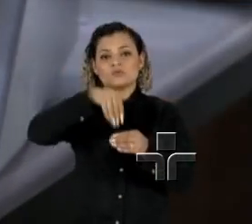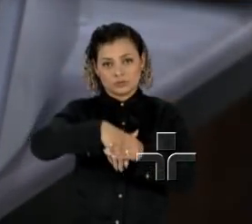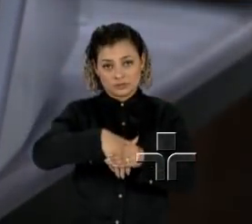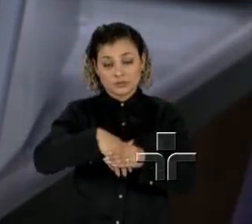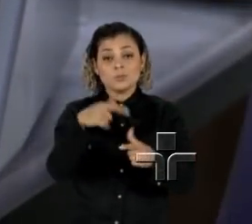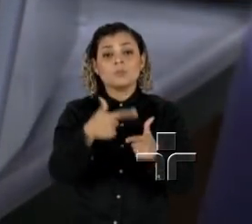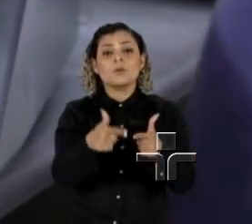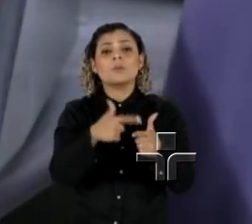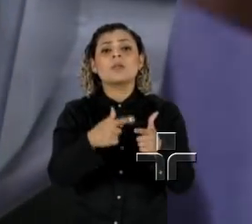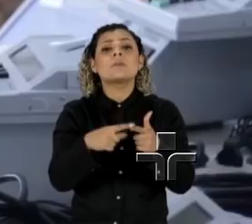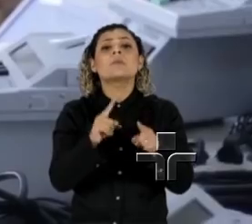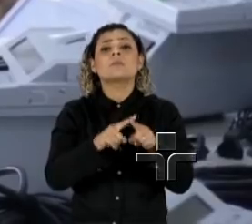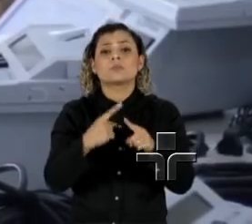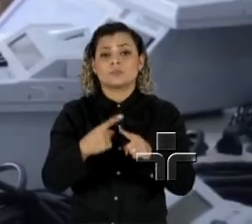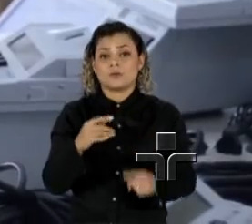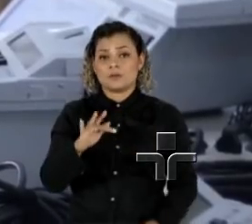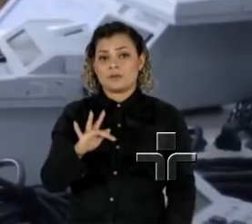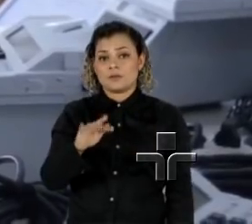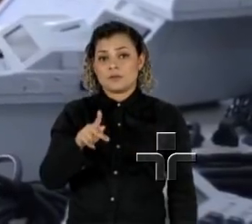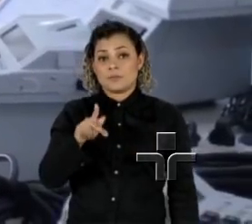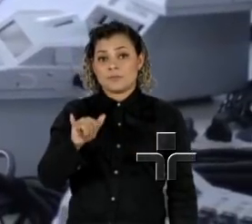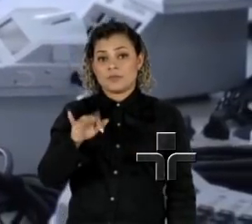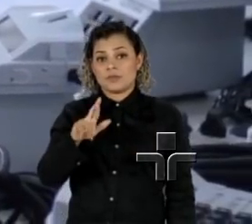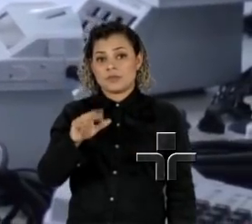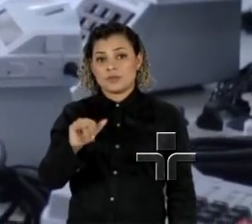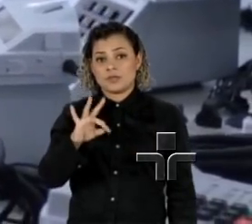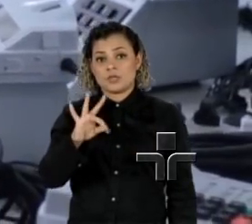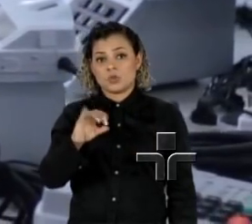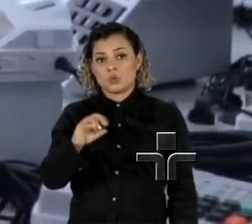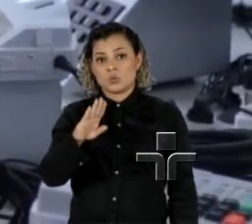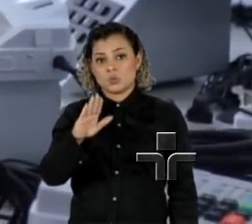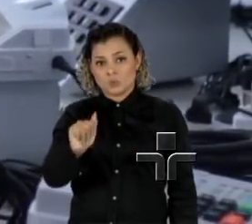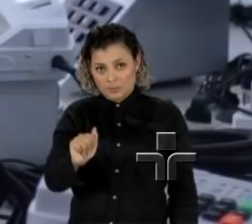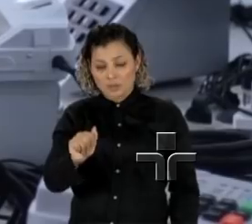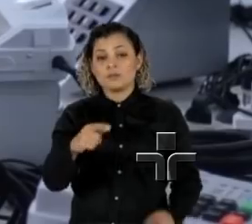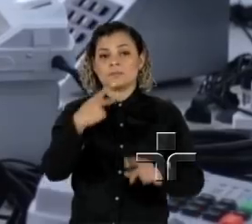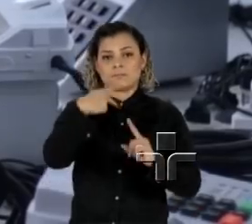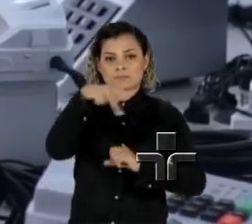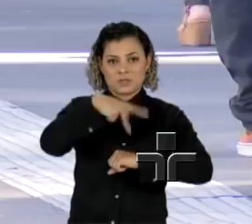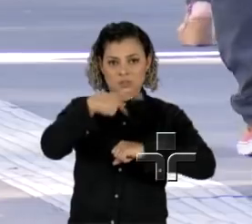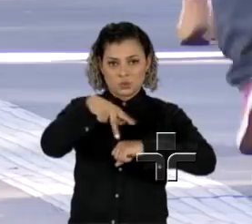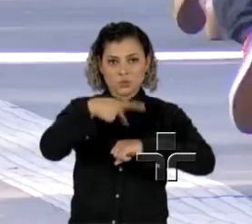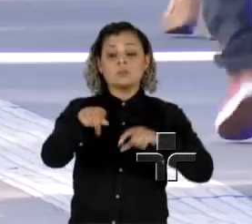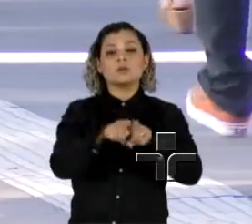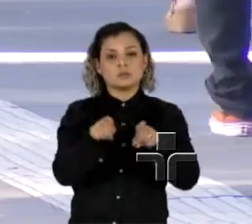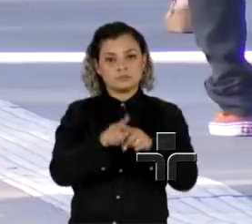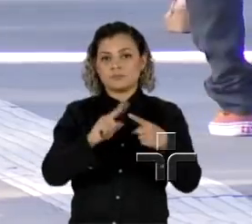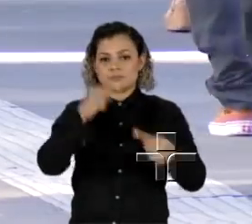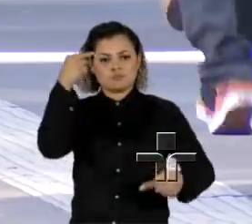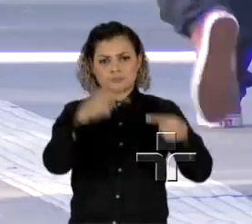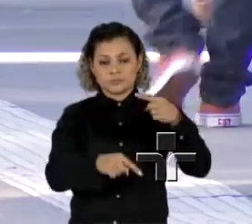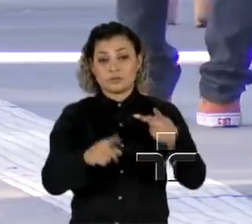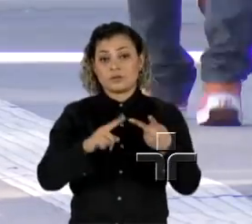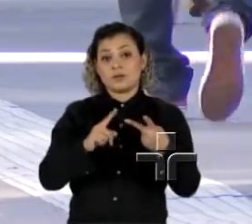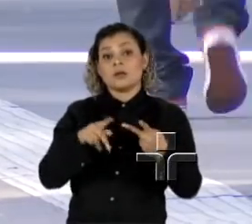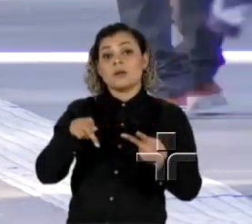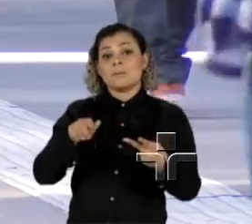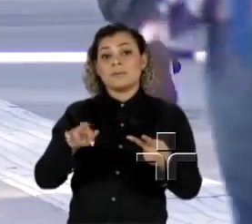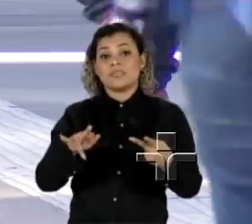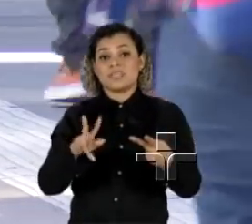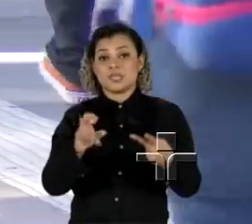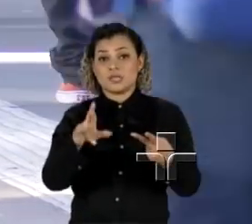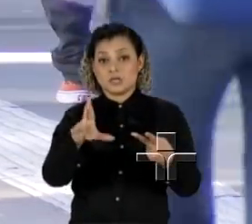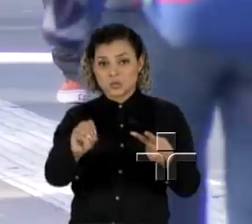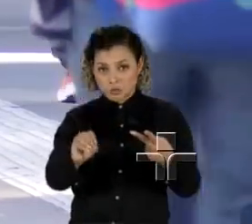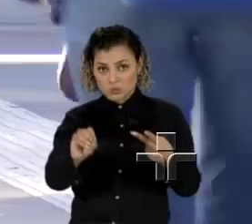O problema em Pirituba e Lajeado foi que os números dos candidatos nas urnas não coincidiam. Já em Pinheiros, uma escola ficou